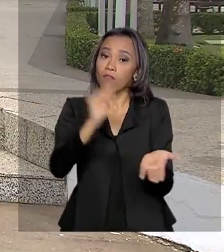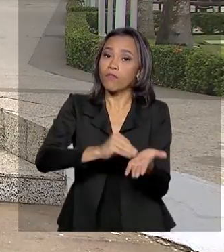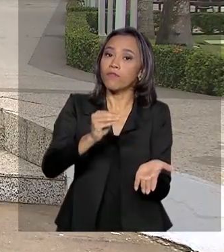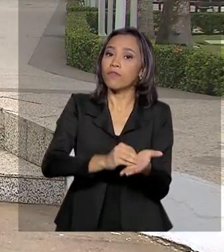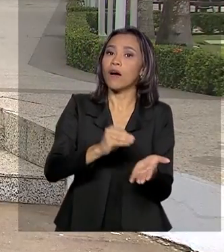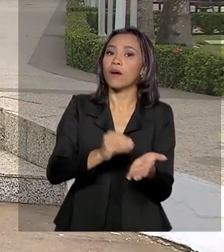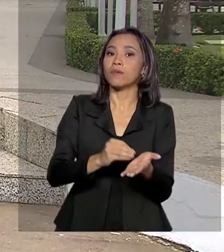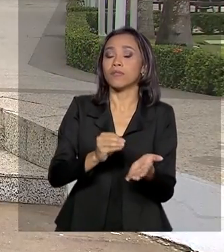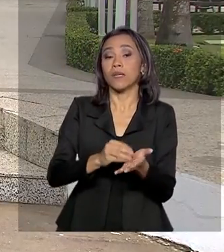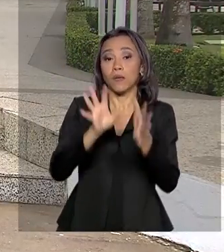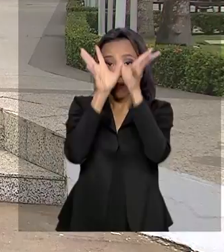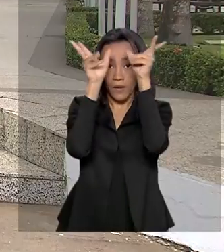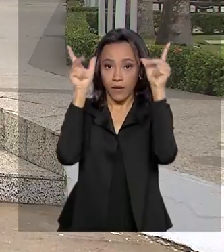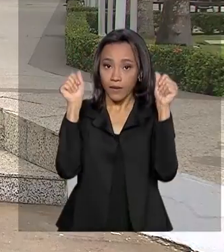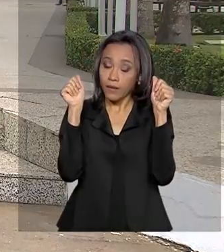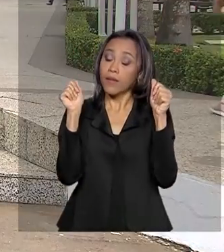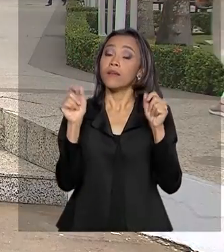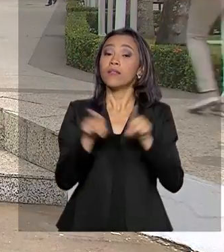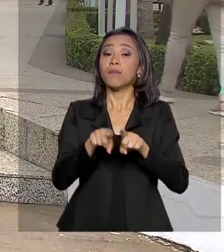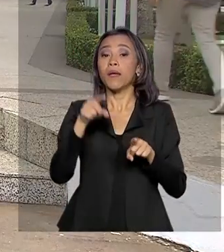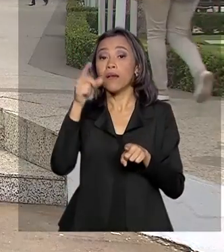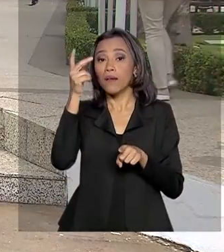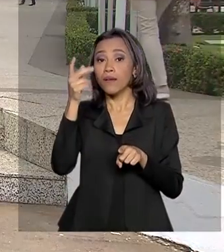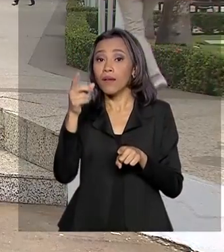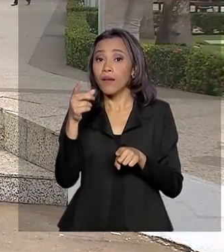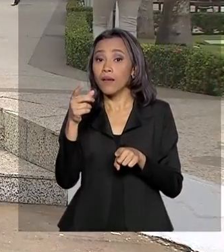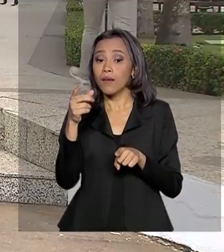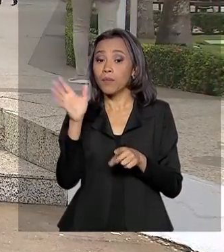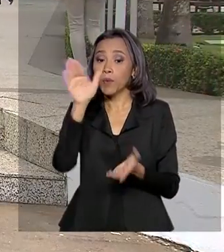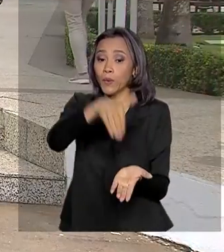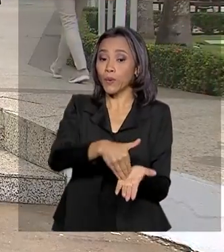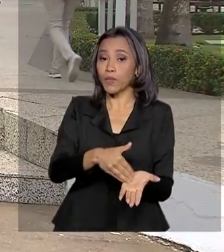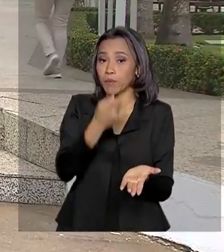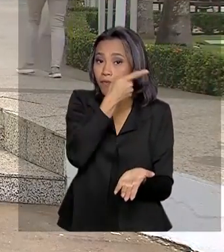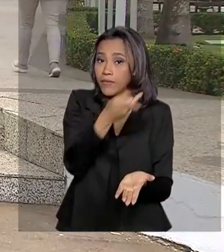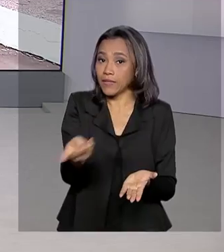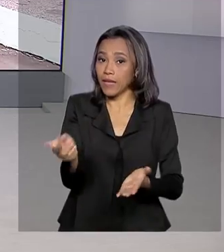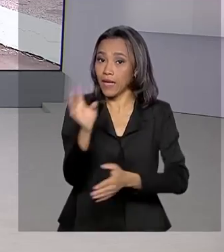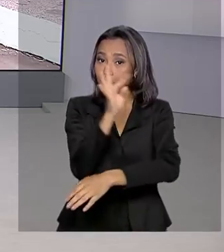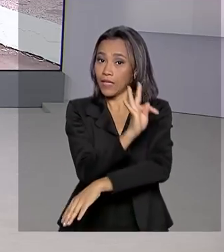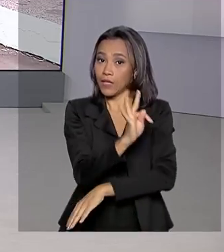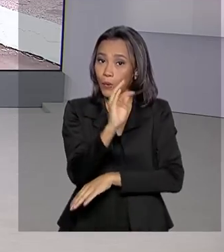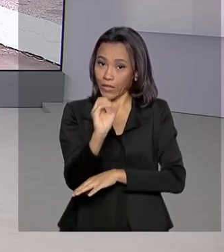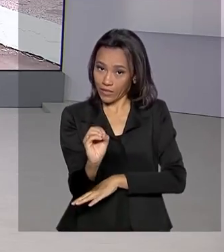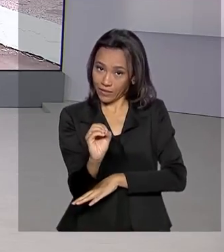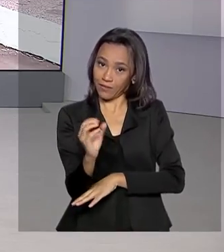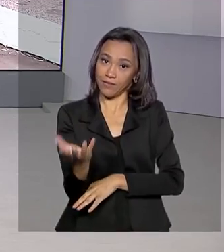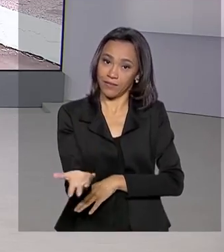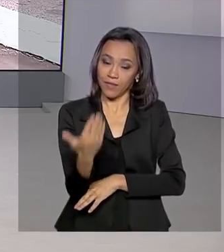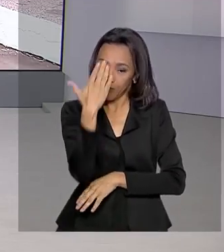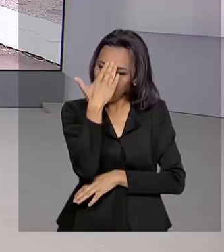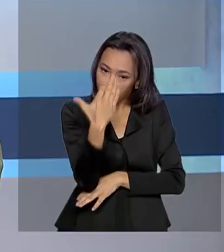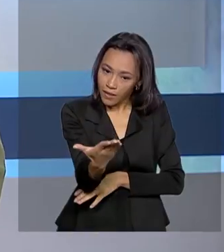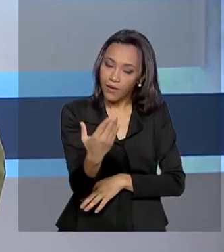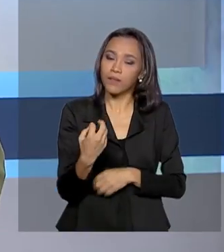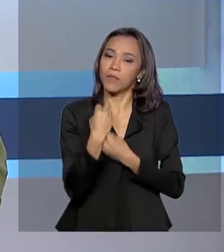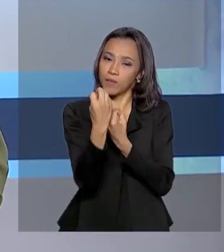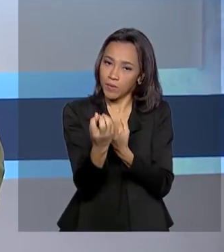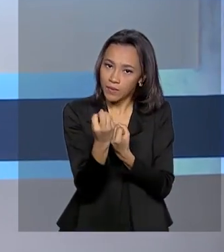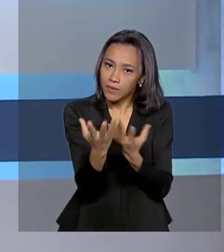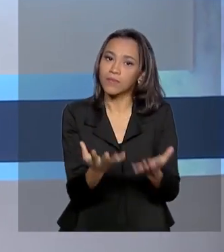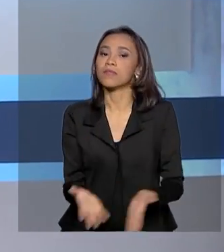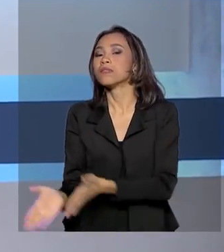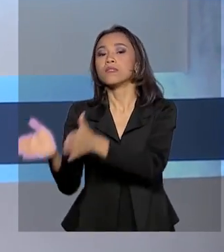para onde ele vai amanhã, e o Tocantins, que fica por últimos. Voltamos com você, Renata. Obrigada, Cláudia, pelas suas informações.